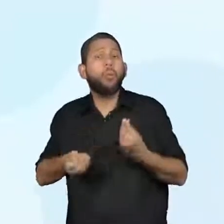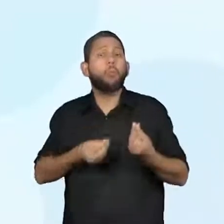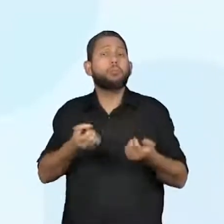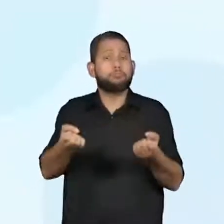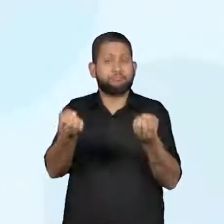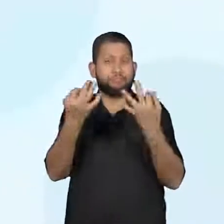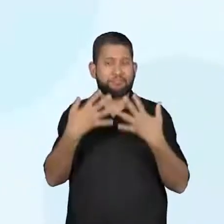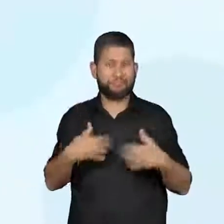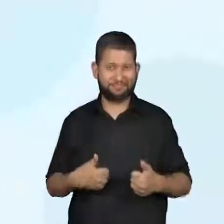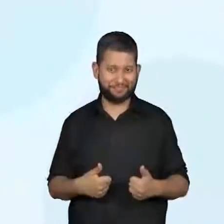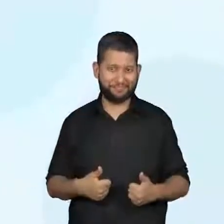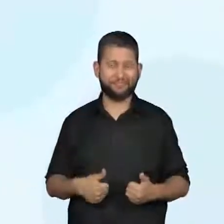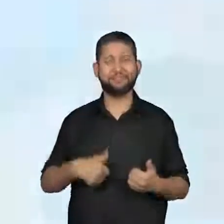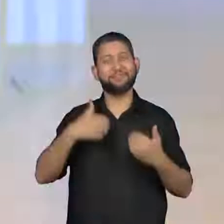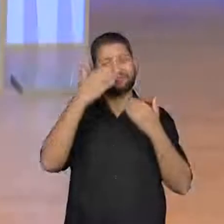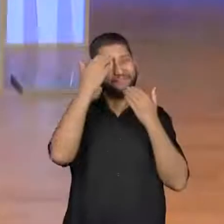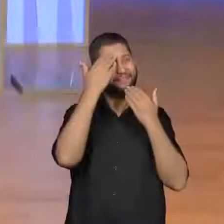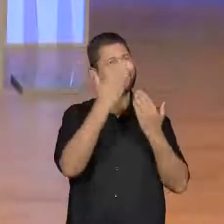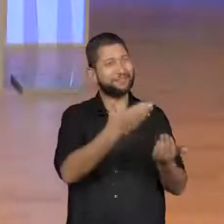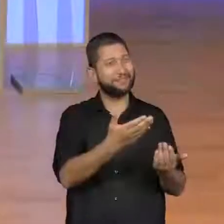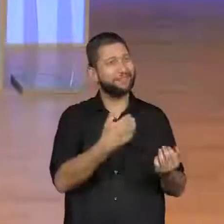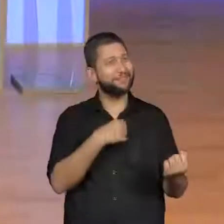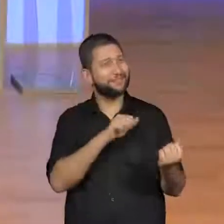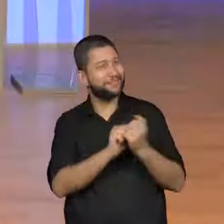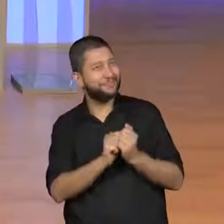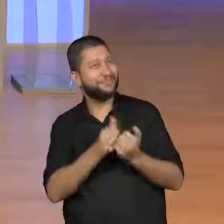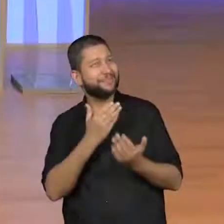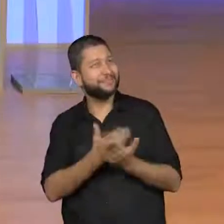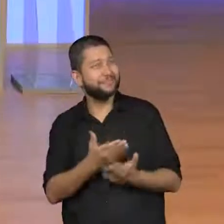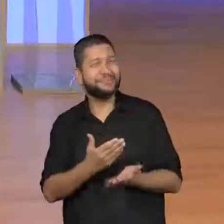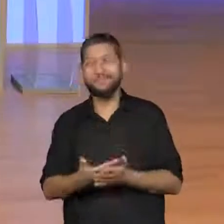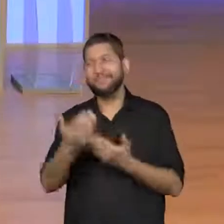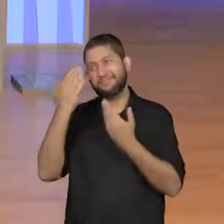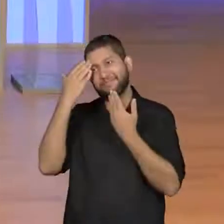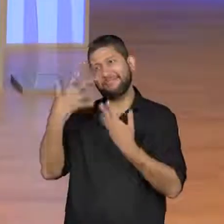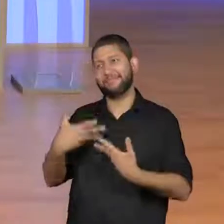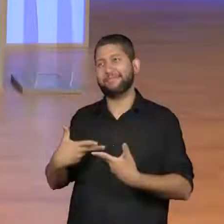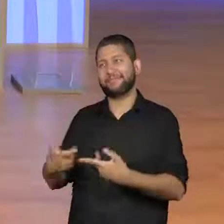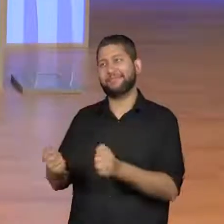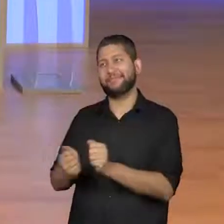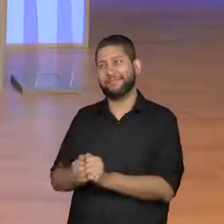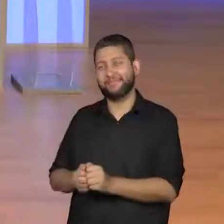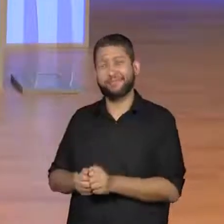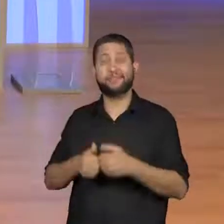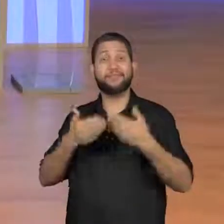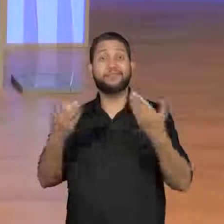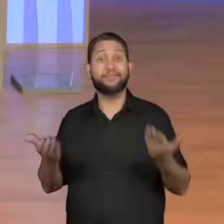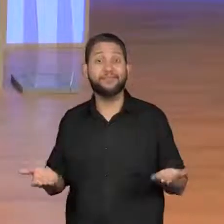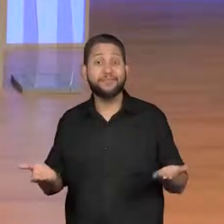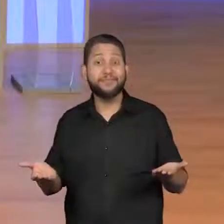de assistir. Obrigada, professor Rafael, pela sua participação e interação aqui. E olha,